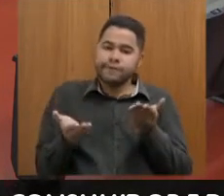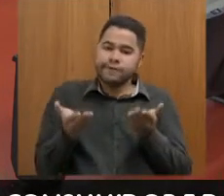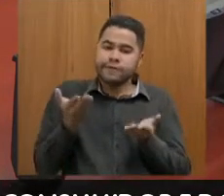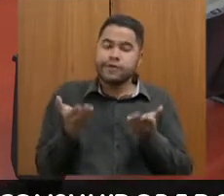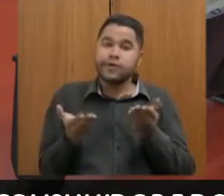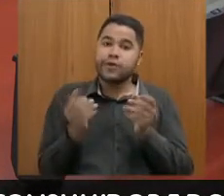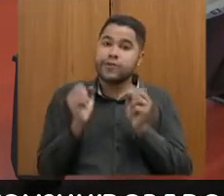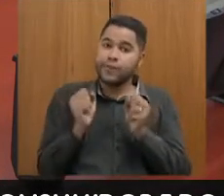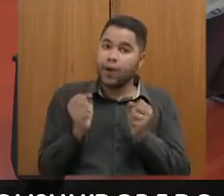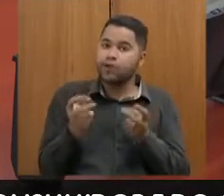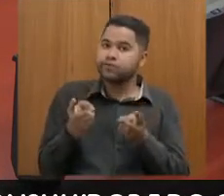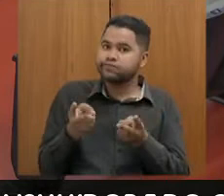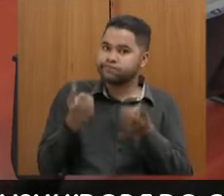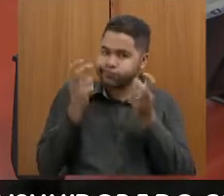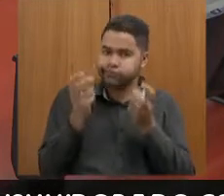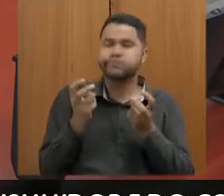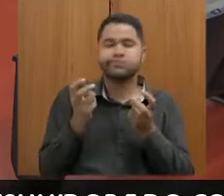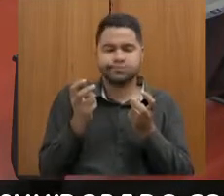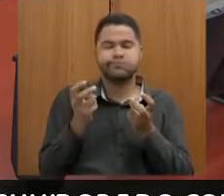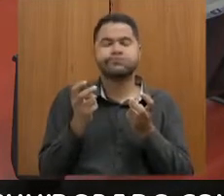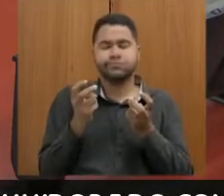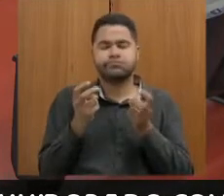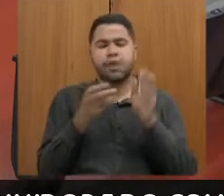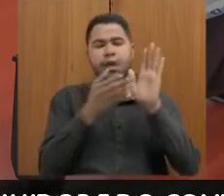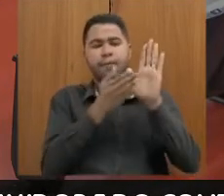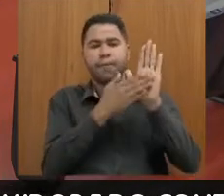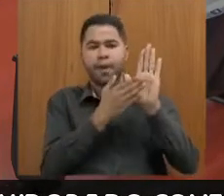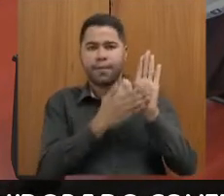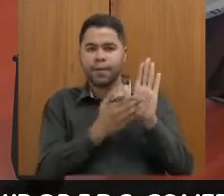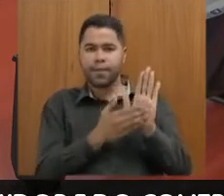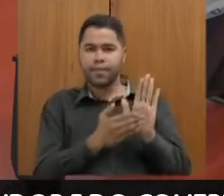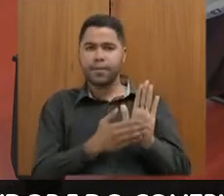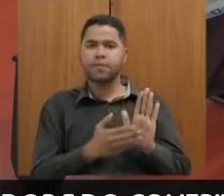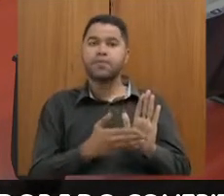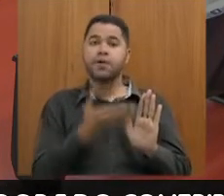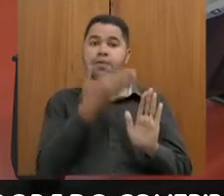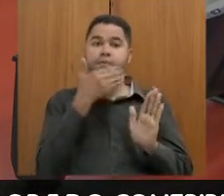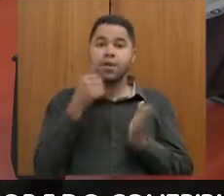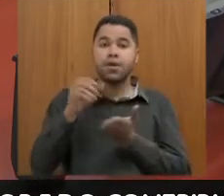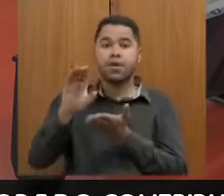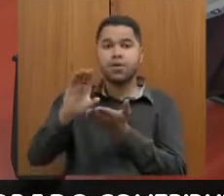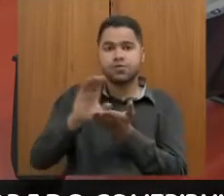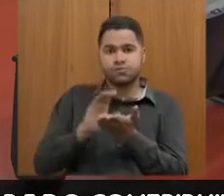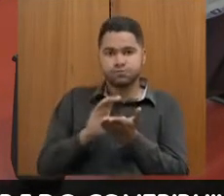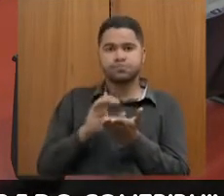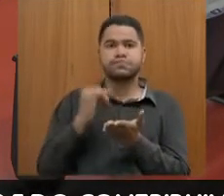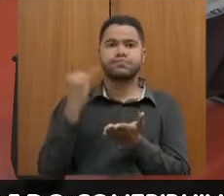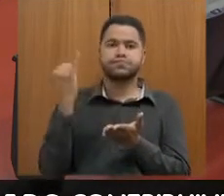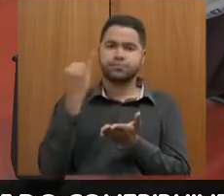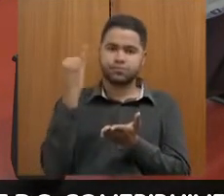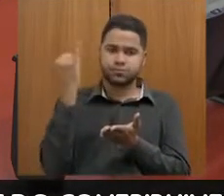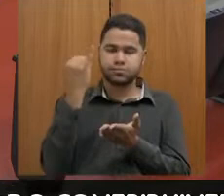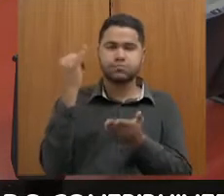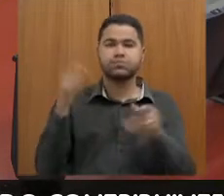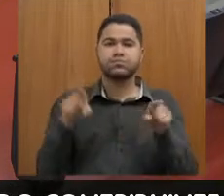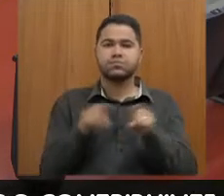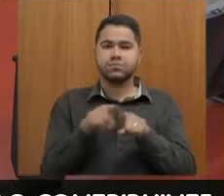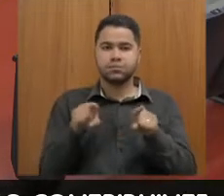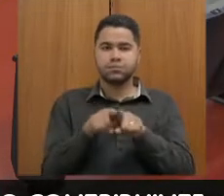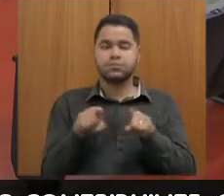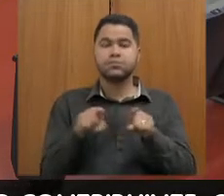gente pode ver que isso muito está pautado na melhora de arrecadação de forma significativa e na